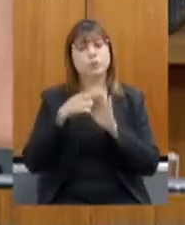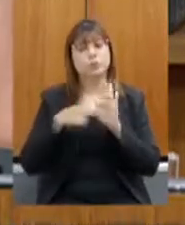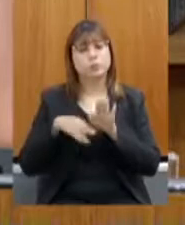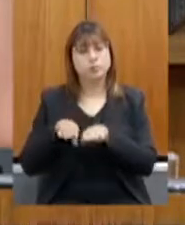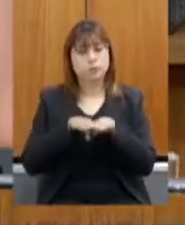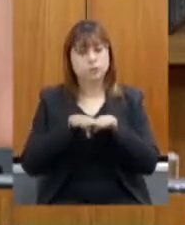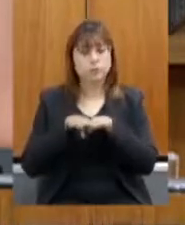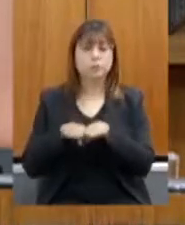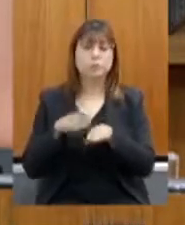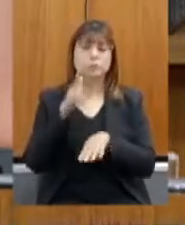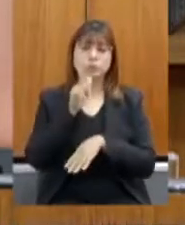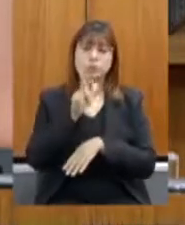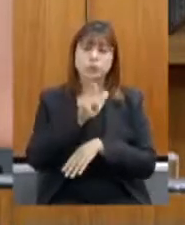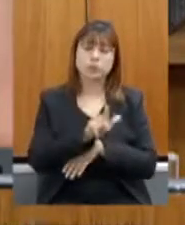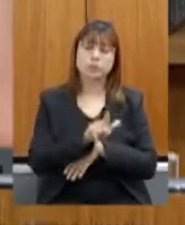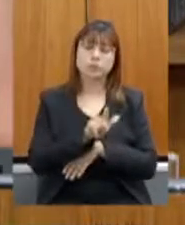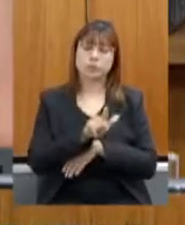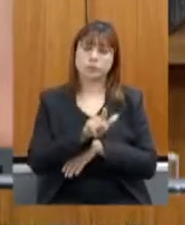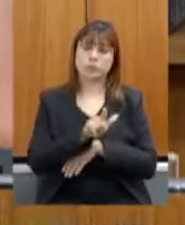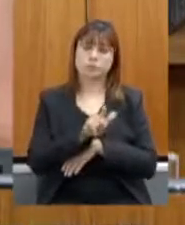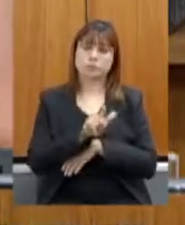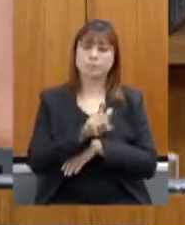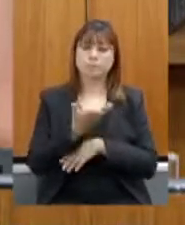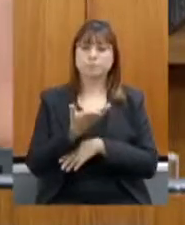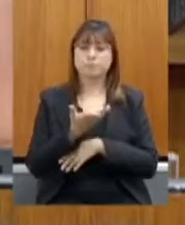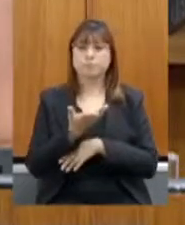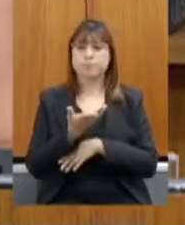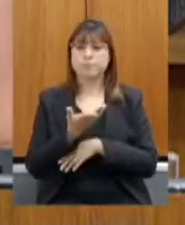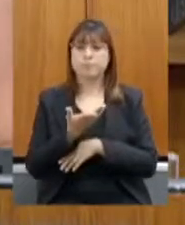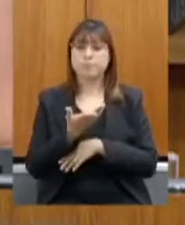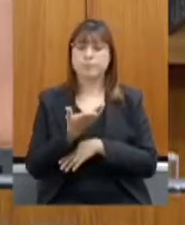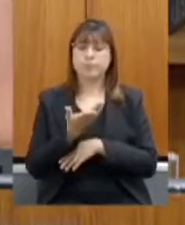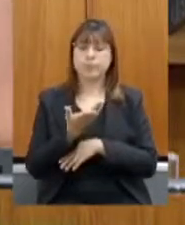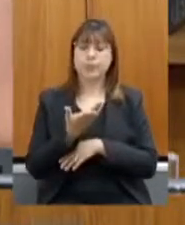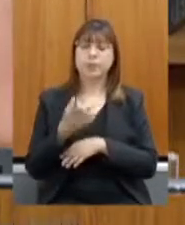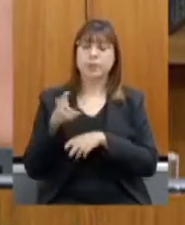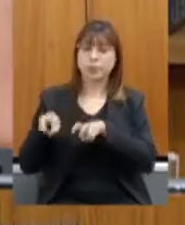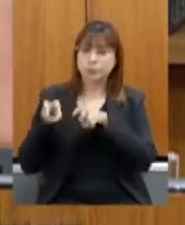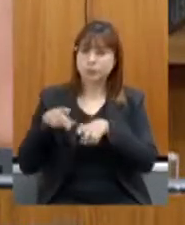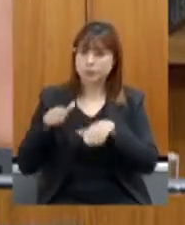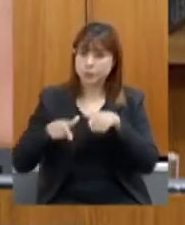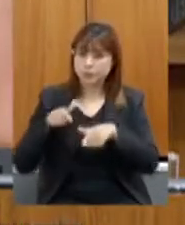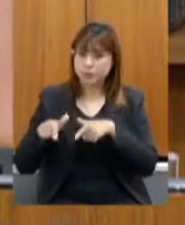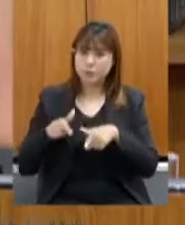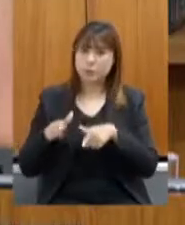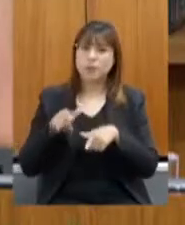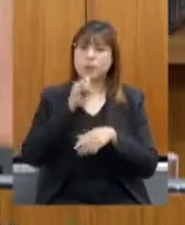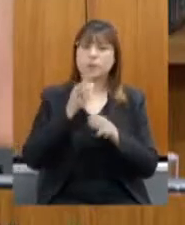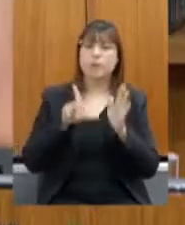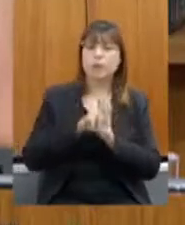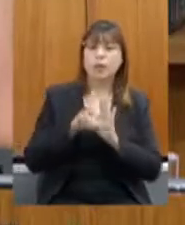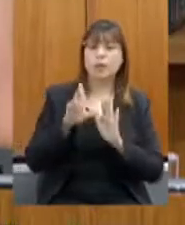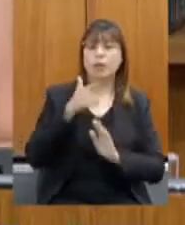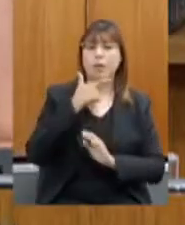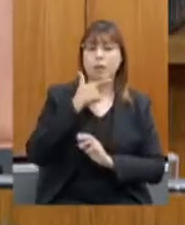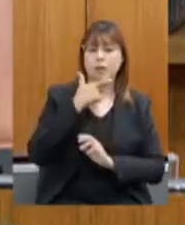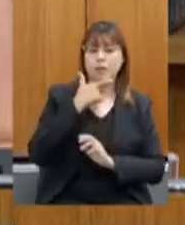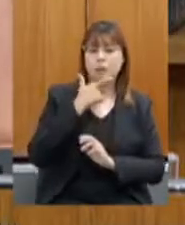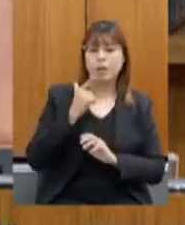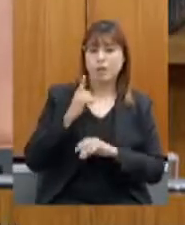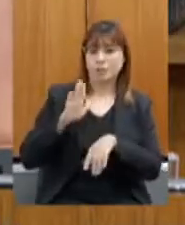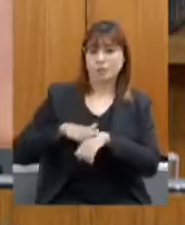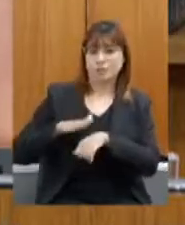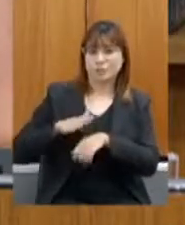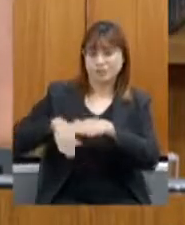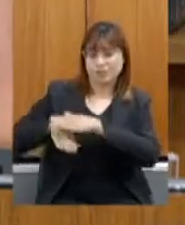importantes que vão dar mais liberdade de empreender para os nossos produtores rurais, como a Lei dos Queijos Artesanais, a própria